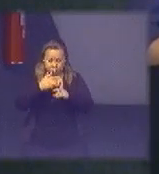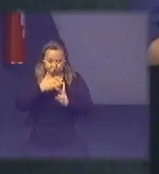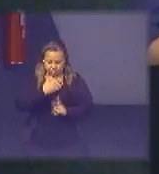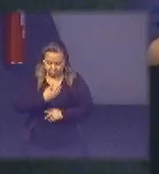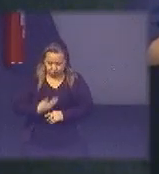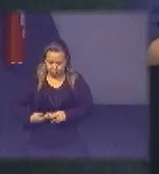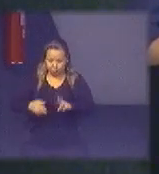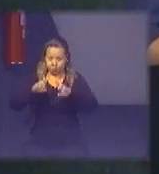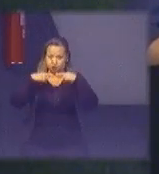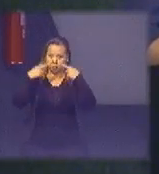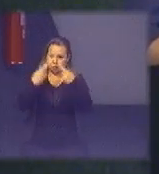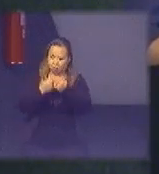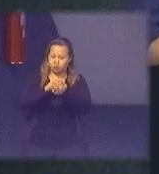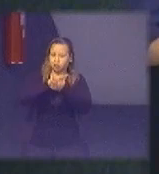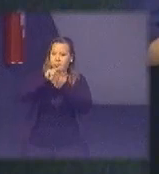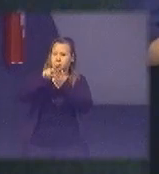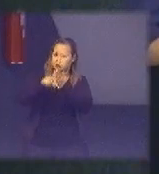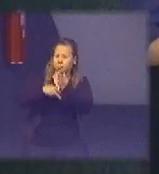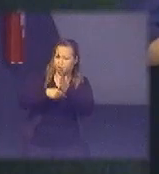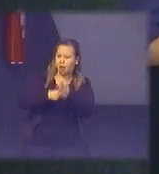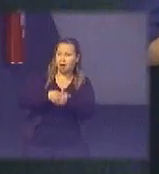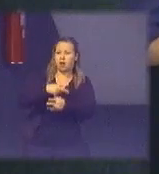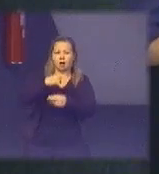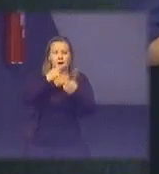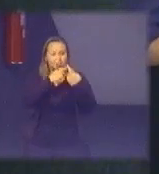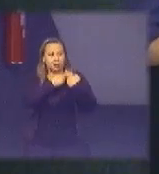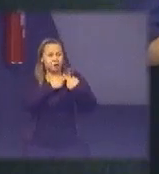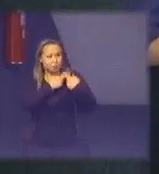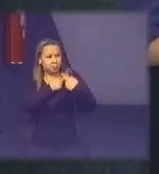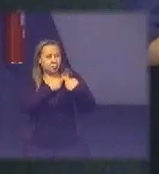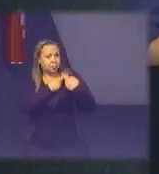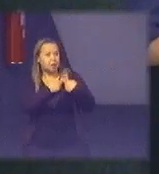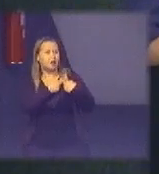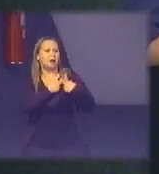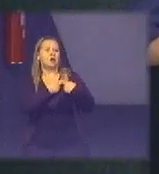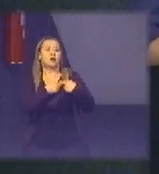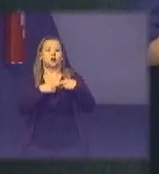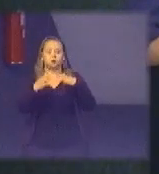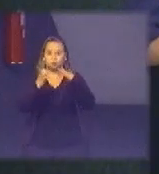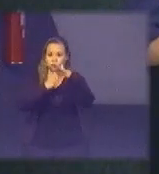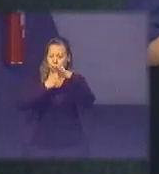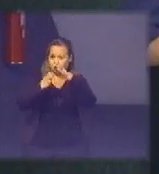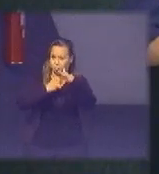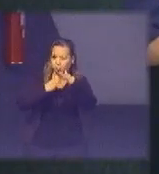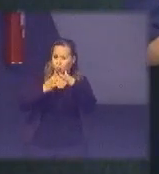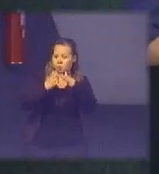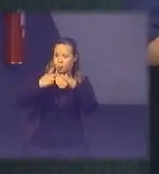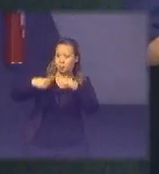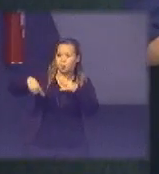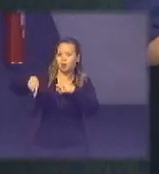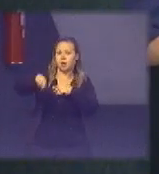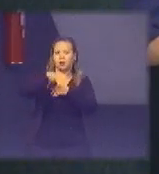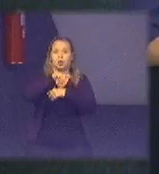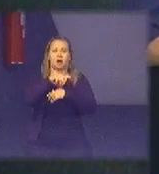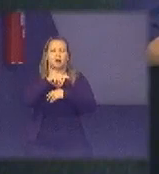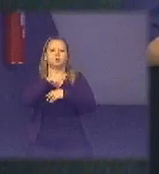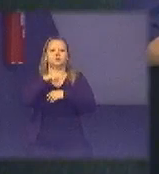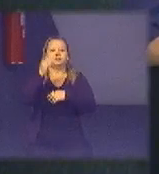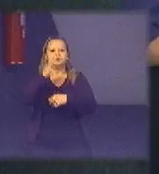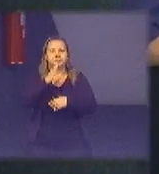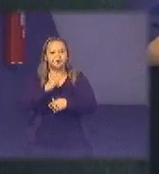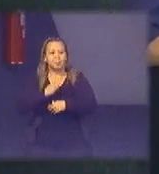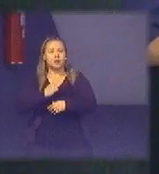reuniões com várias entidades de classe reunião com o mercado é importantíssimo a conversar com o mercado e o comprador público no Brasil não conversa com o mercado